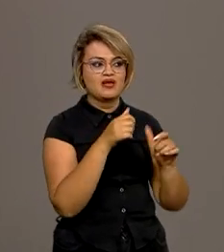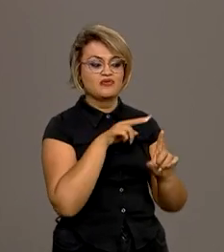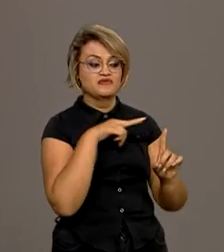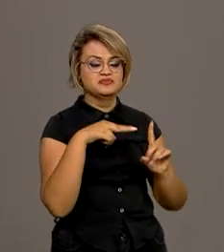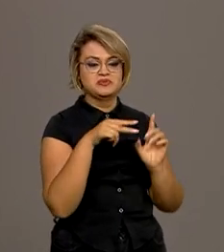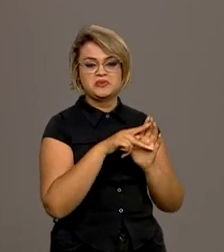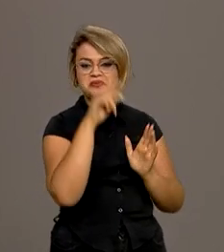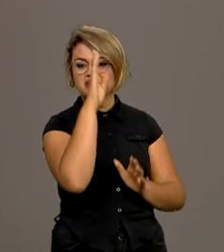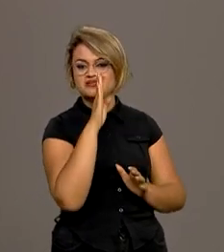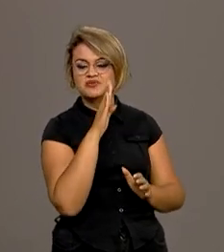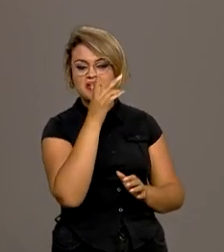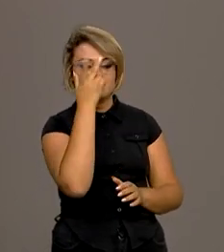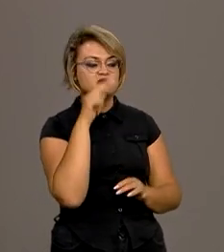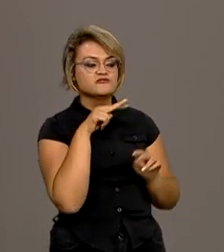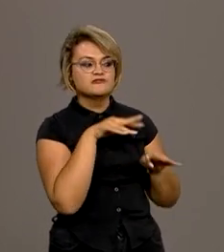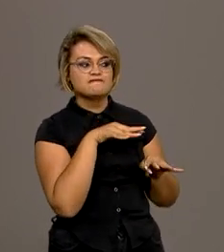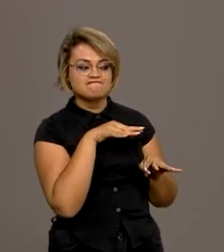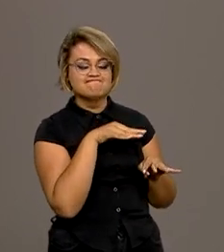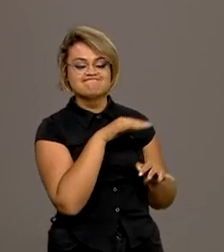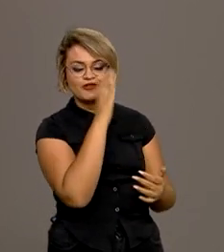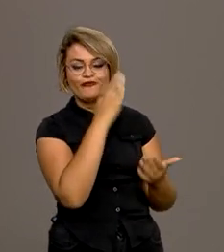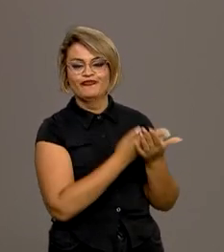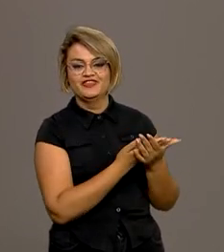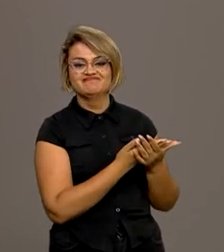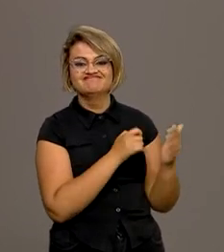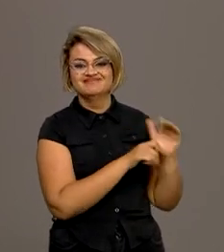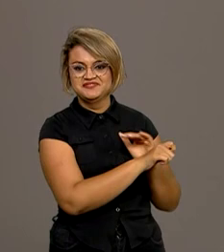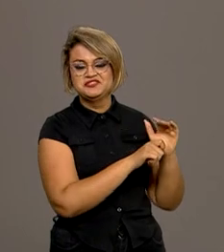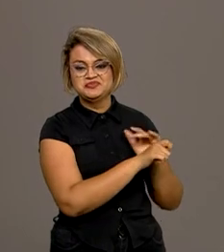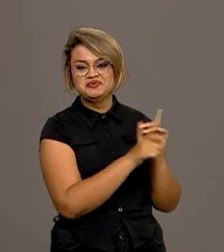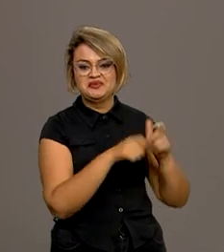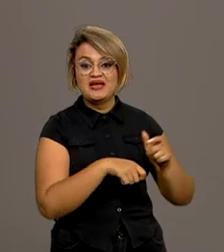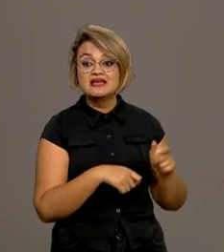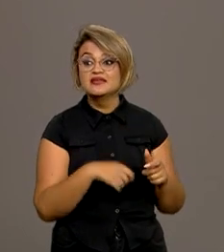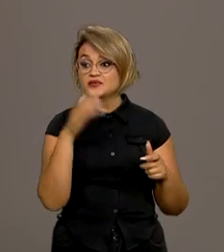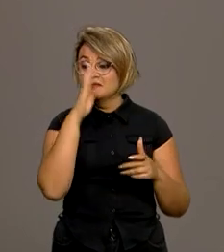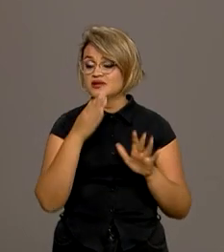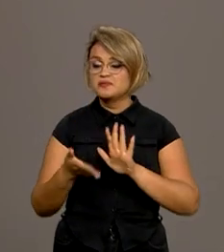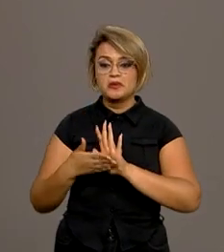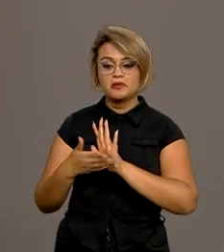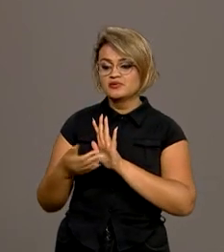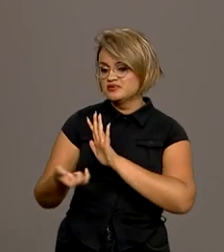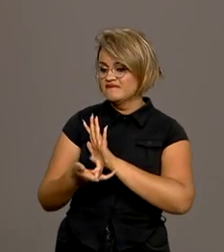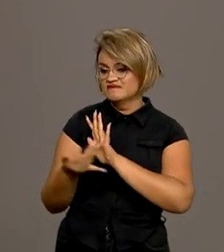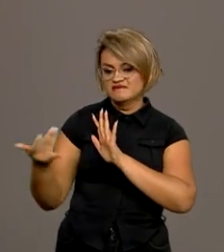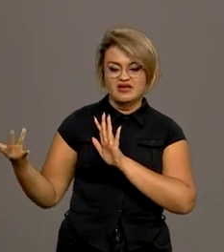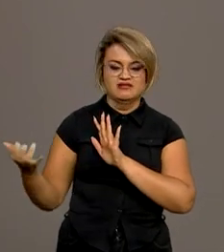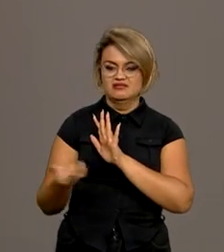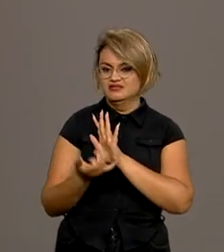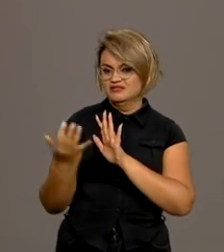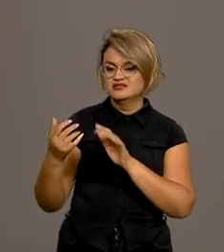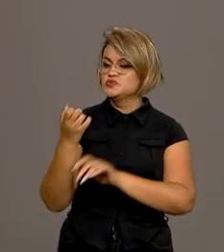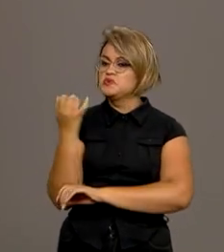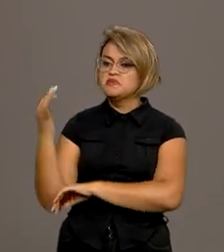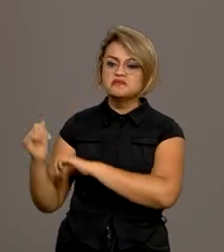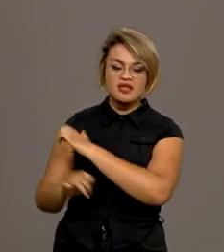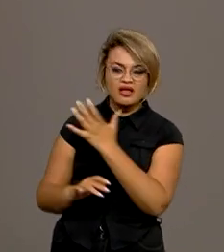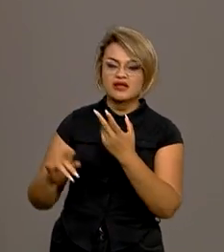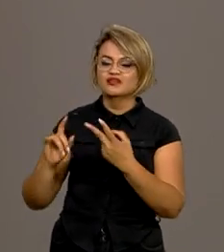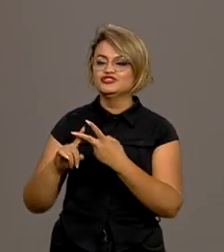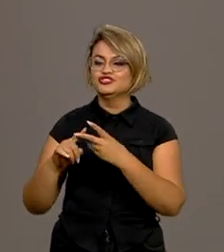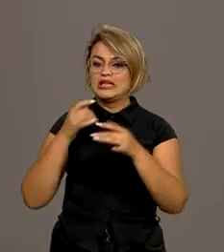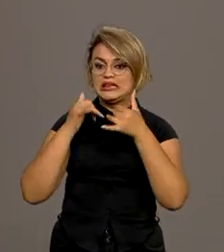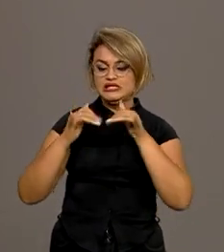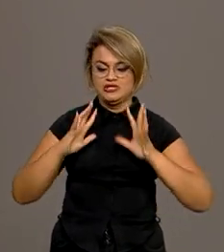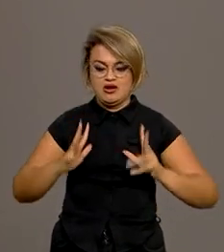Isso faz com que o investidor fique muito confiante para investimento, e o Brasil oferece oportunidades na área do meio ambiente, da